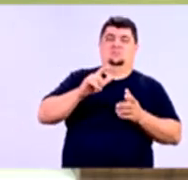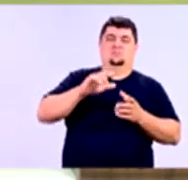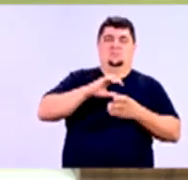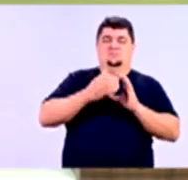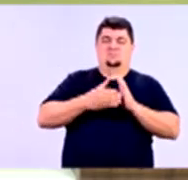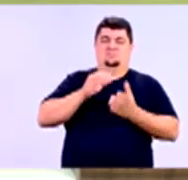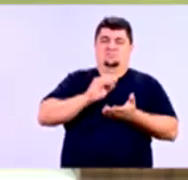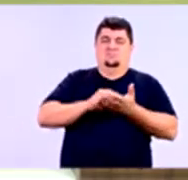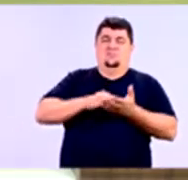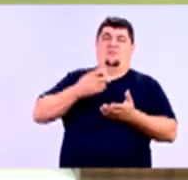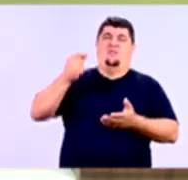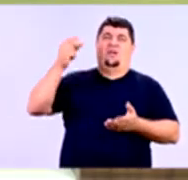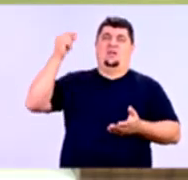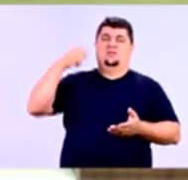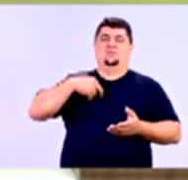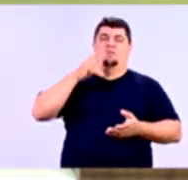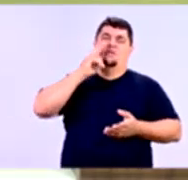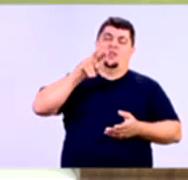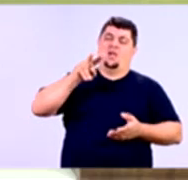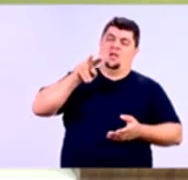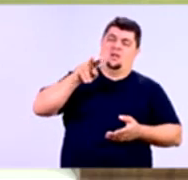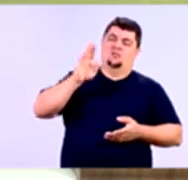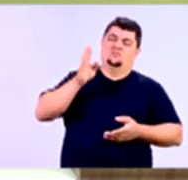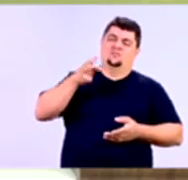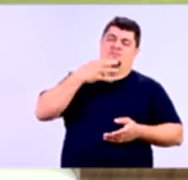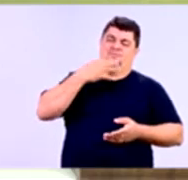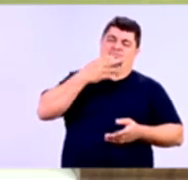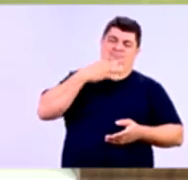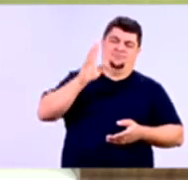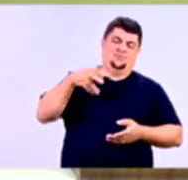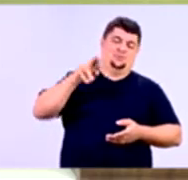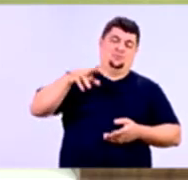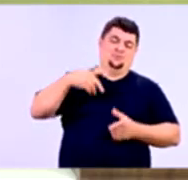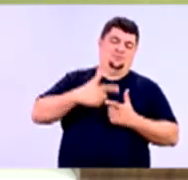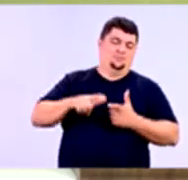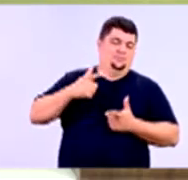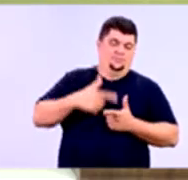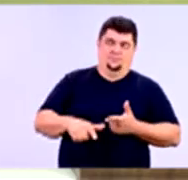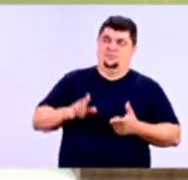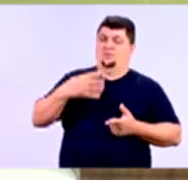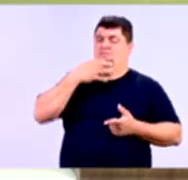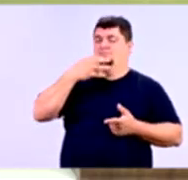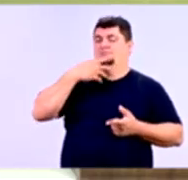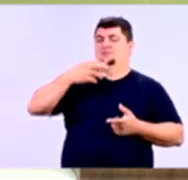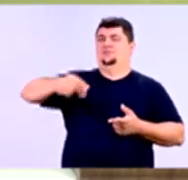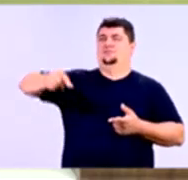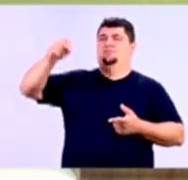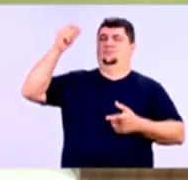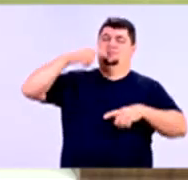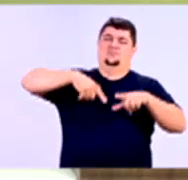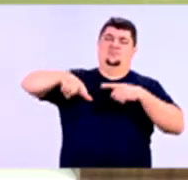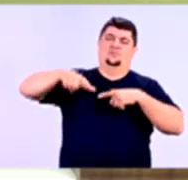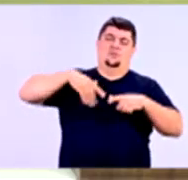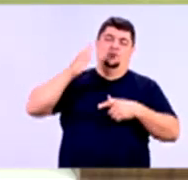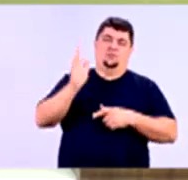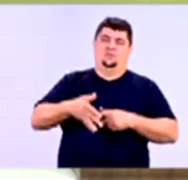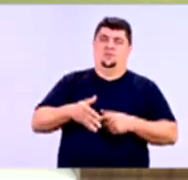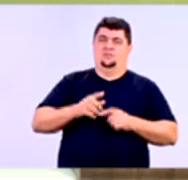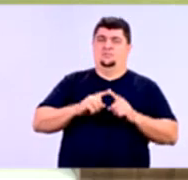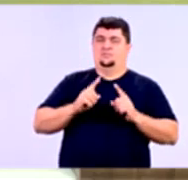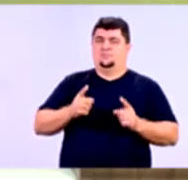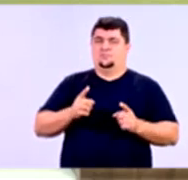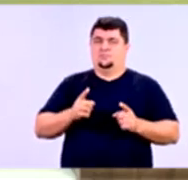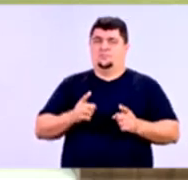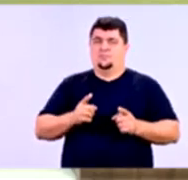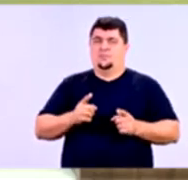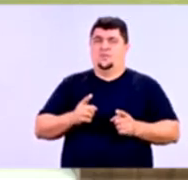e você apenas olha para a pessoa e pensa, ah, ela nunca deu problema, eu já conheço onde ela trabalha, apesar de não ver essa